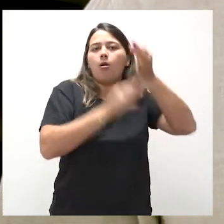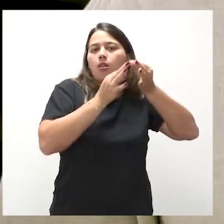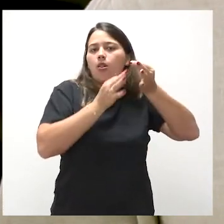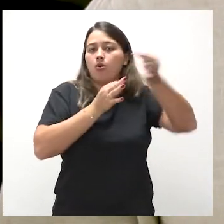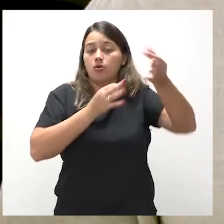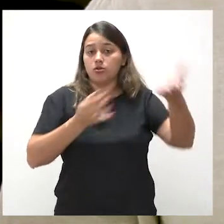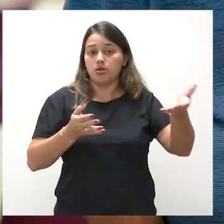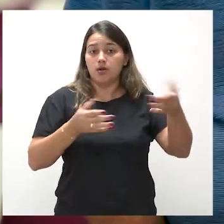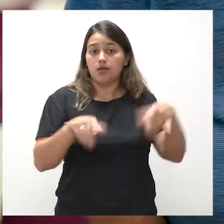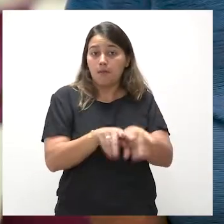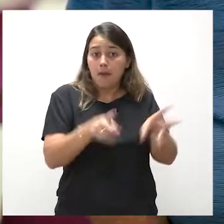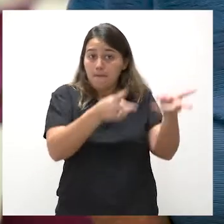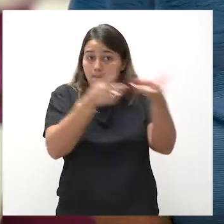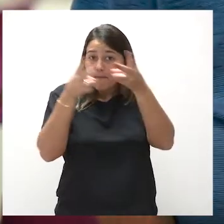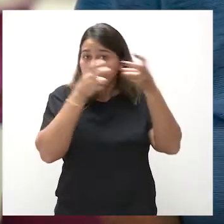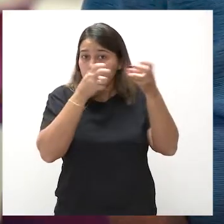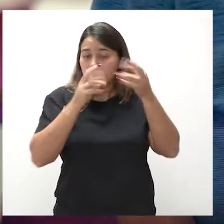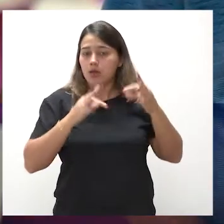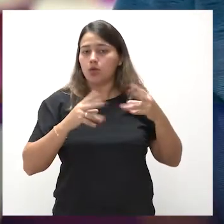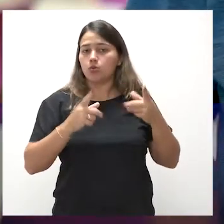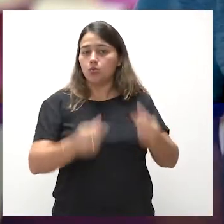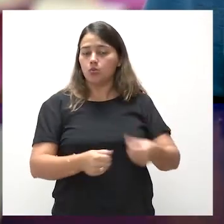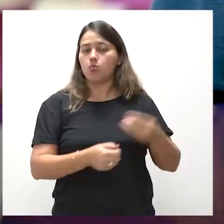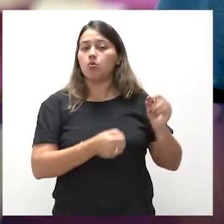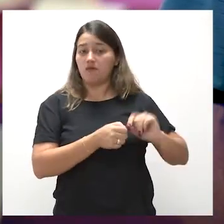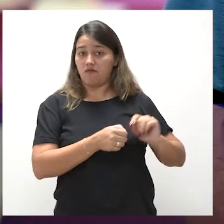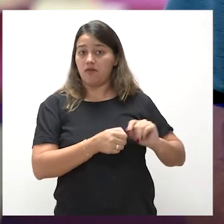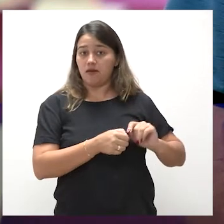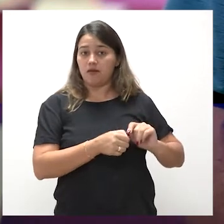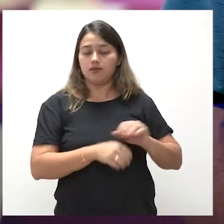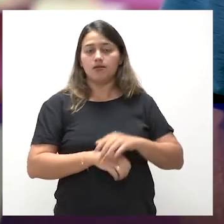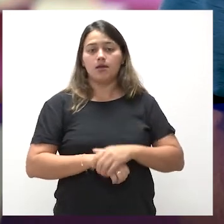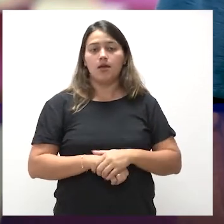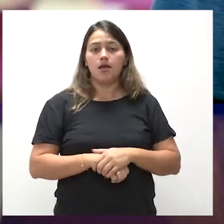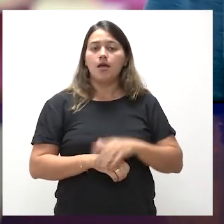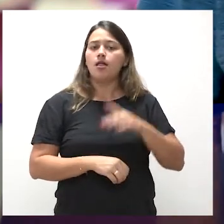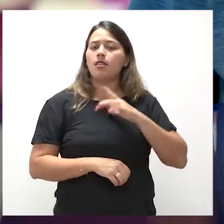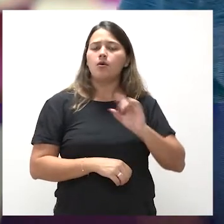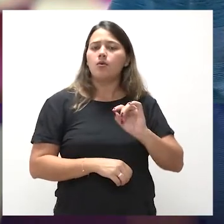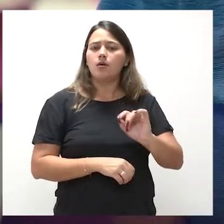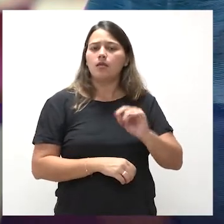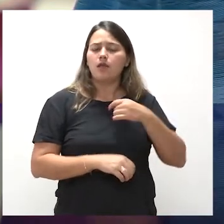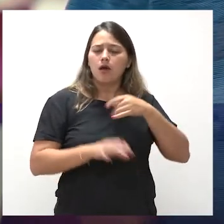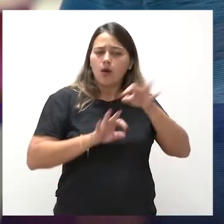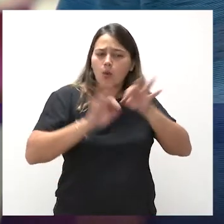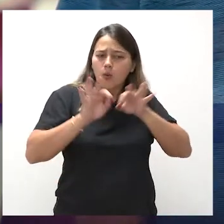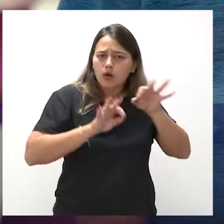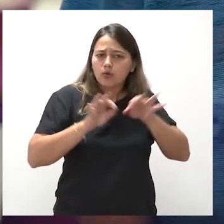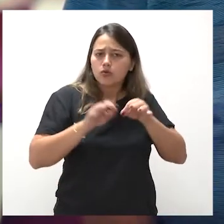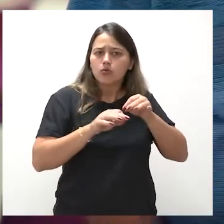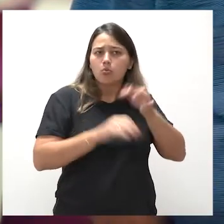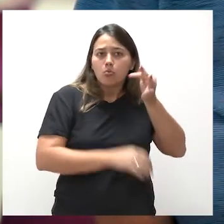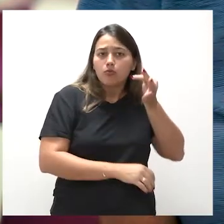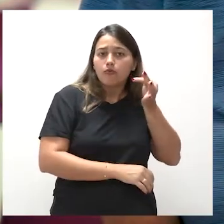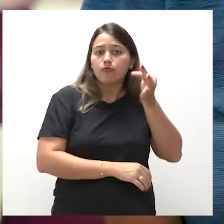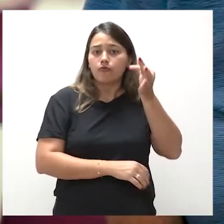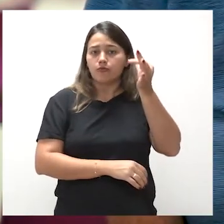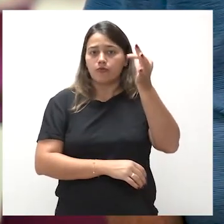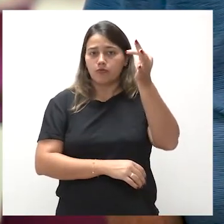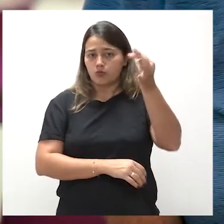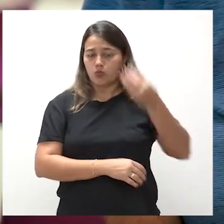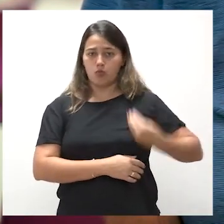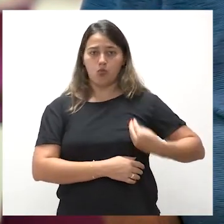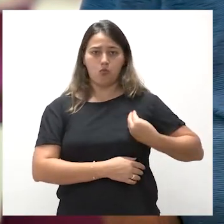longo possível. Perceber também que aquilo que se faz, estamos fazendo, está preparando eles para